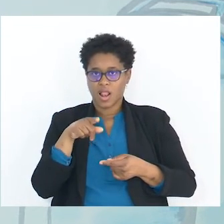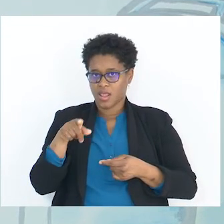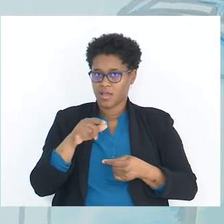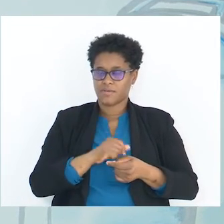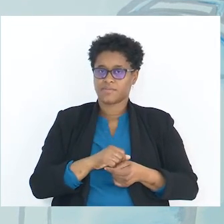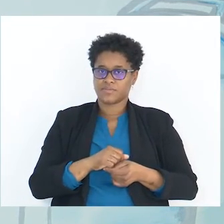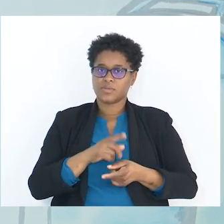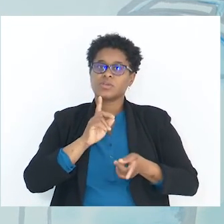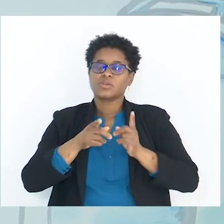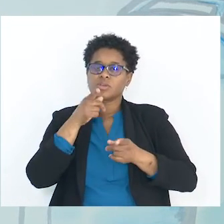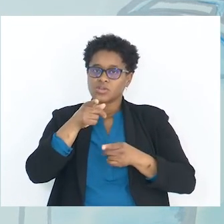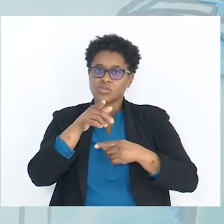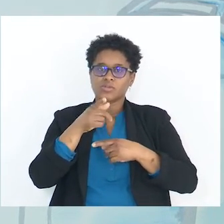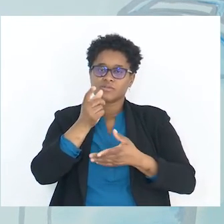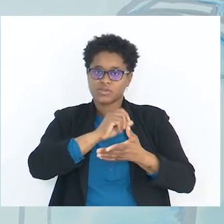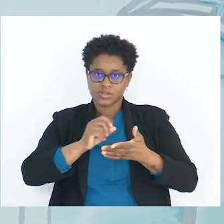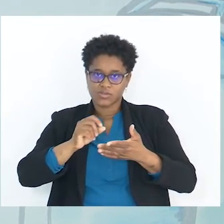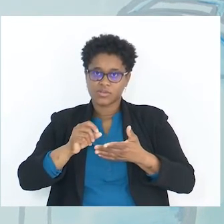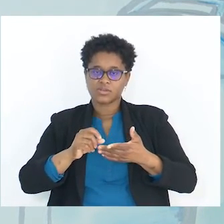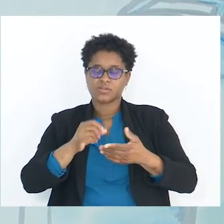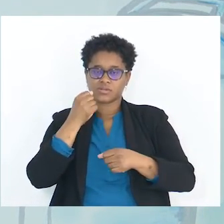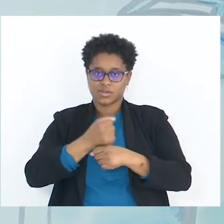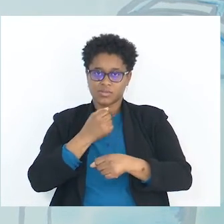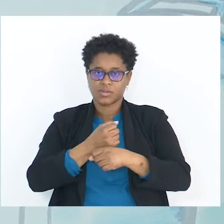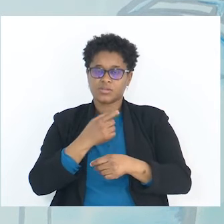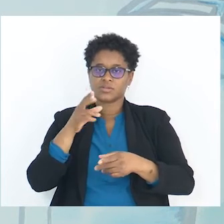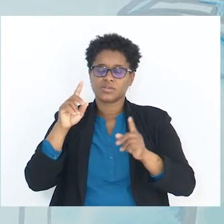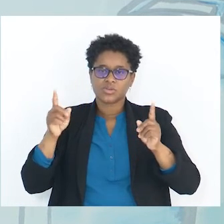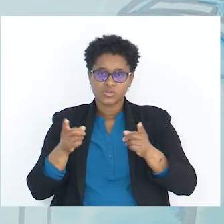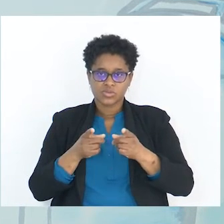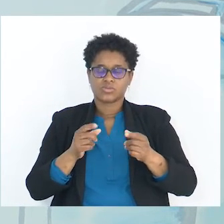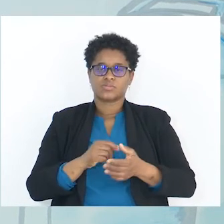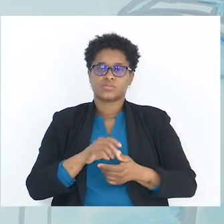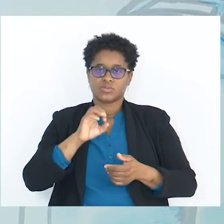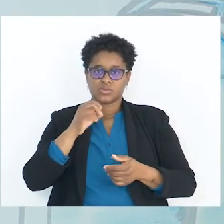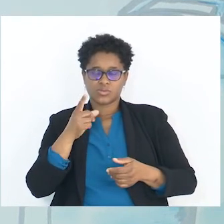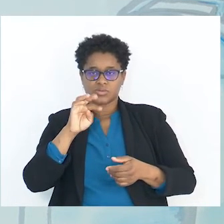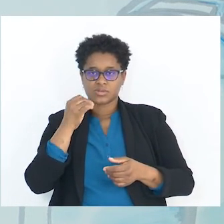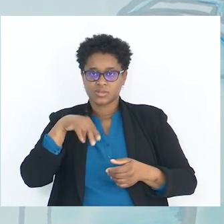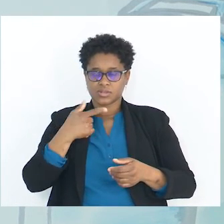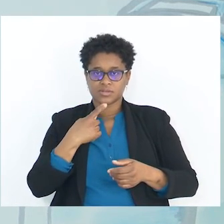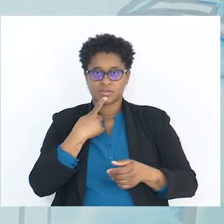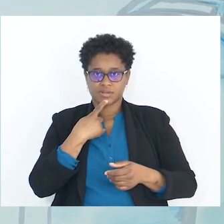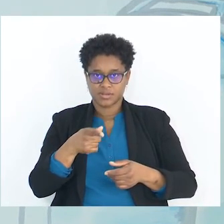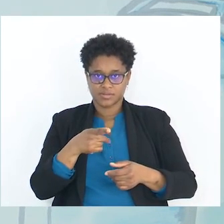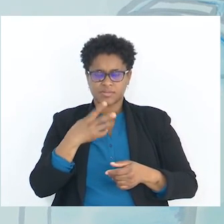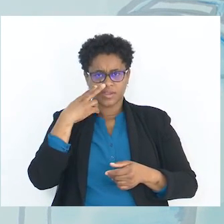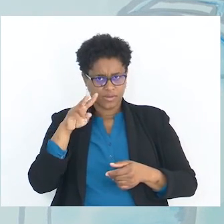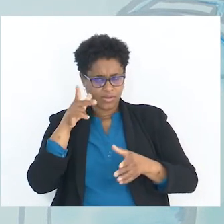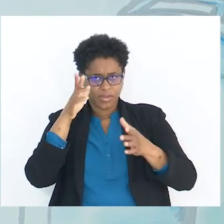O que está lá é o que tu vais colocar na tua linha de produção de resumo ou síntese. Certo?